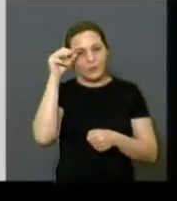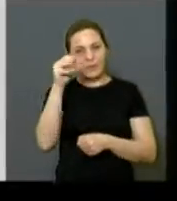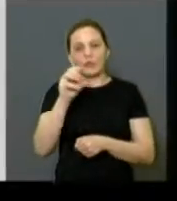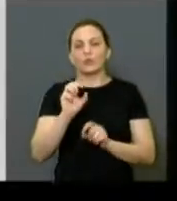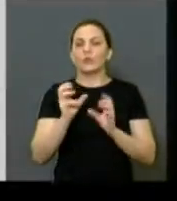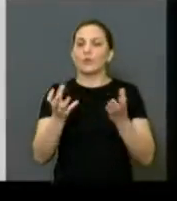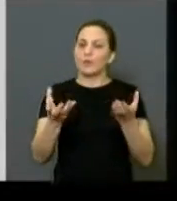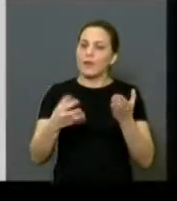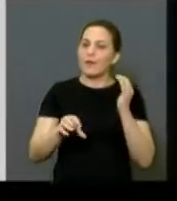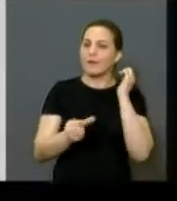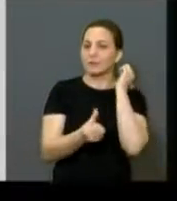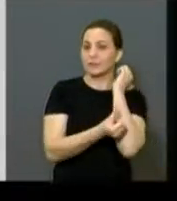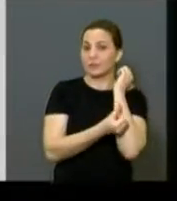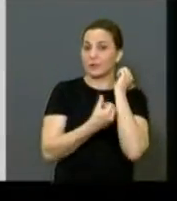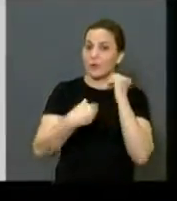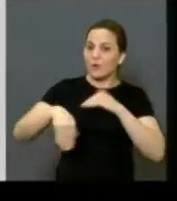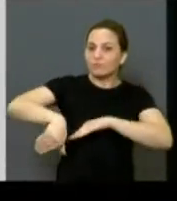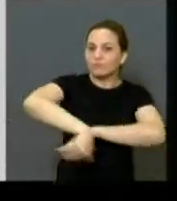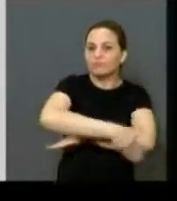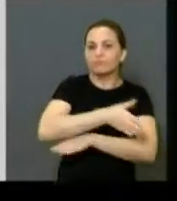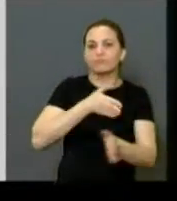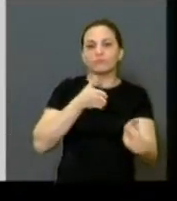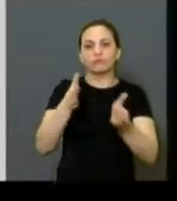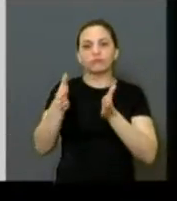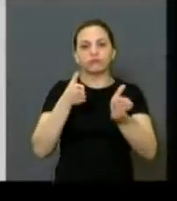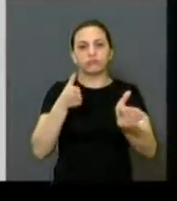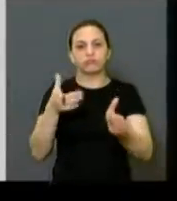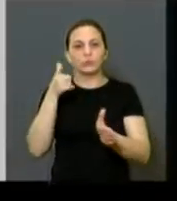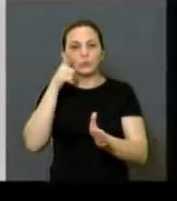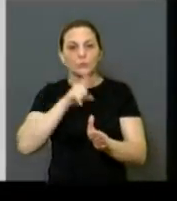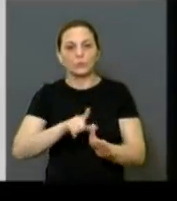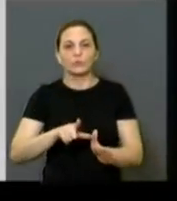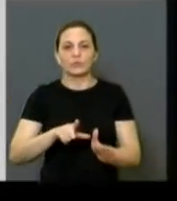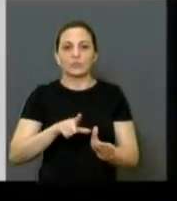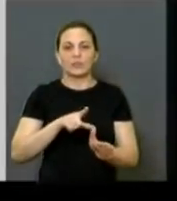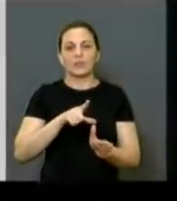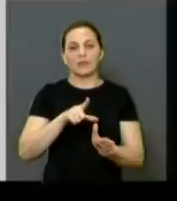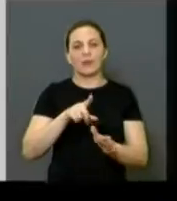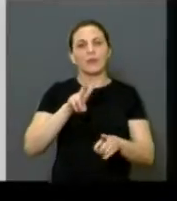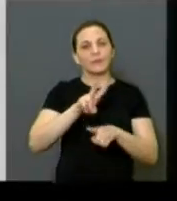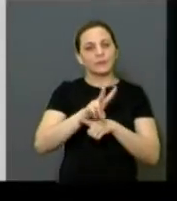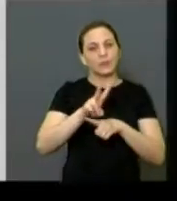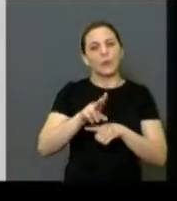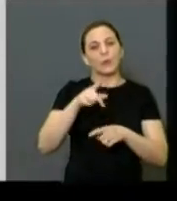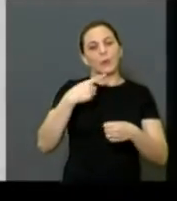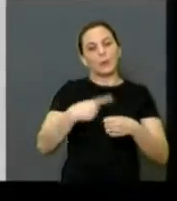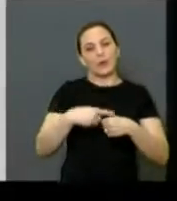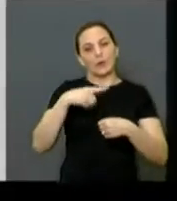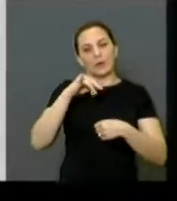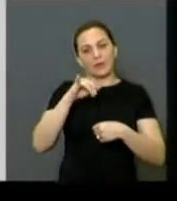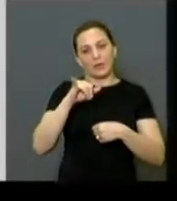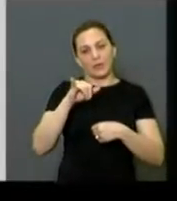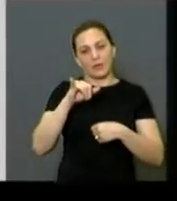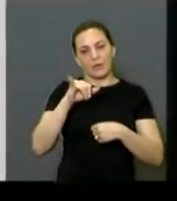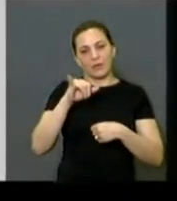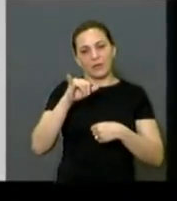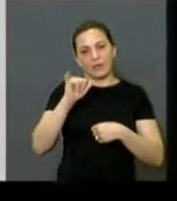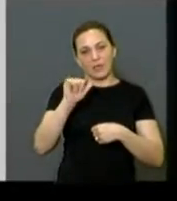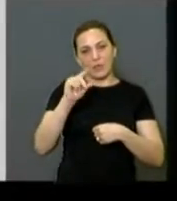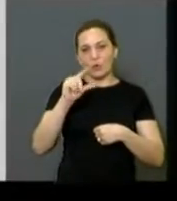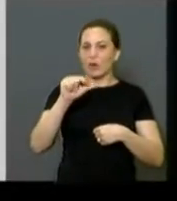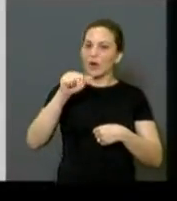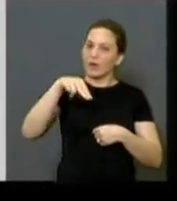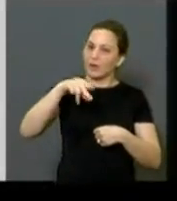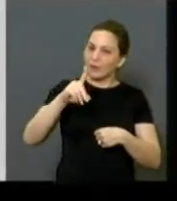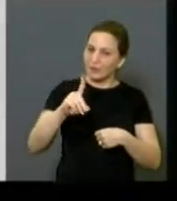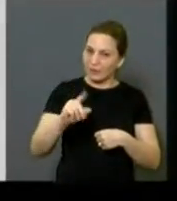andar, eu saio para a rua e consegui essa ação de zeladoria no bairro do Iolanda, onde foram já feitos mais de 300